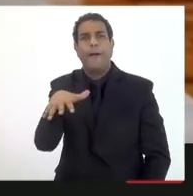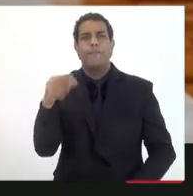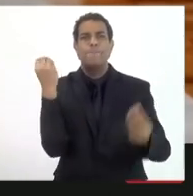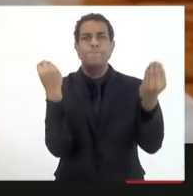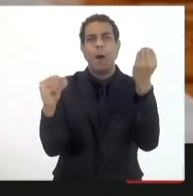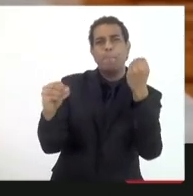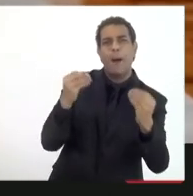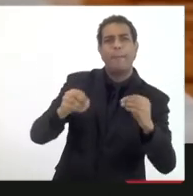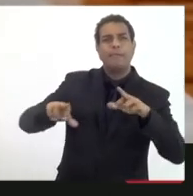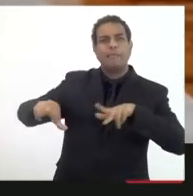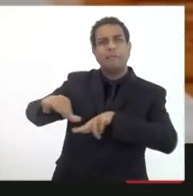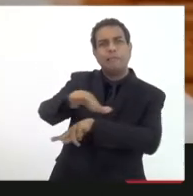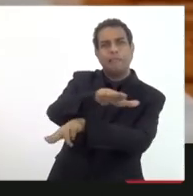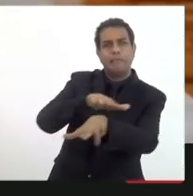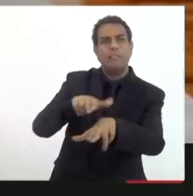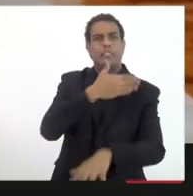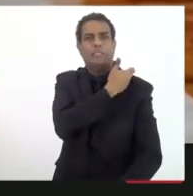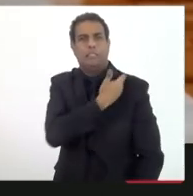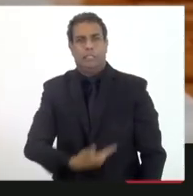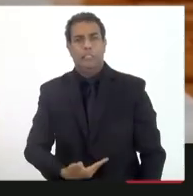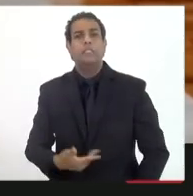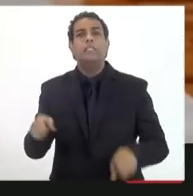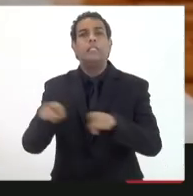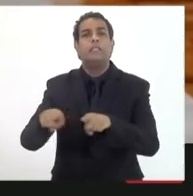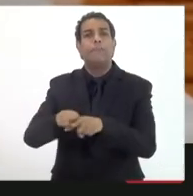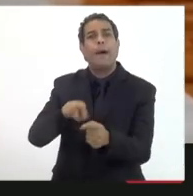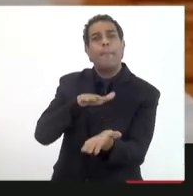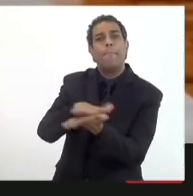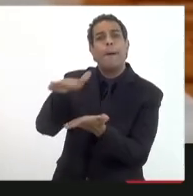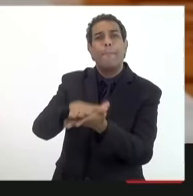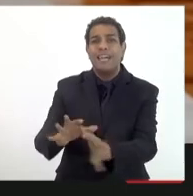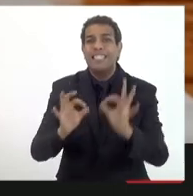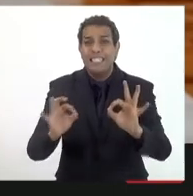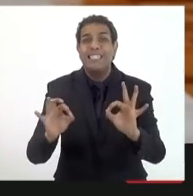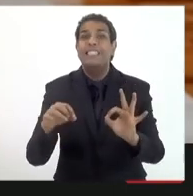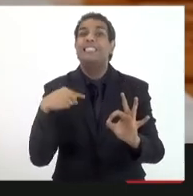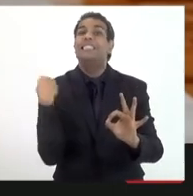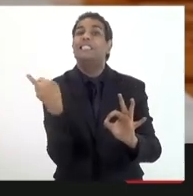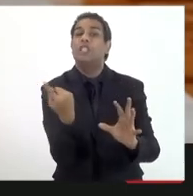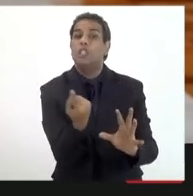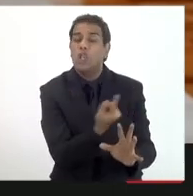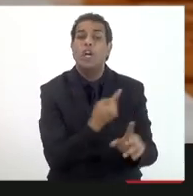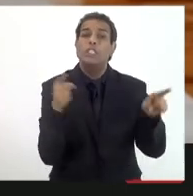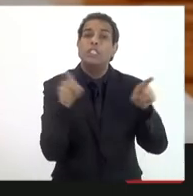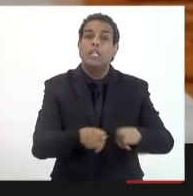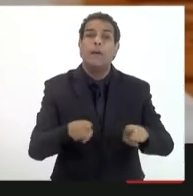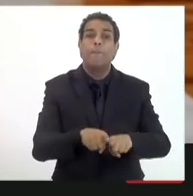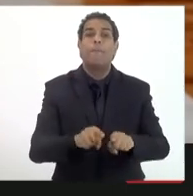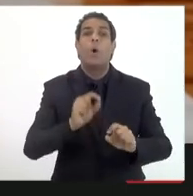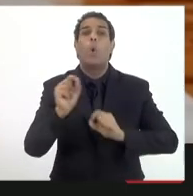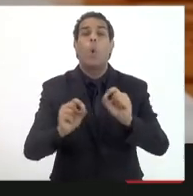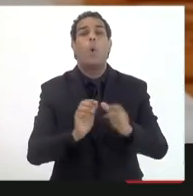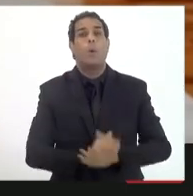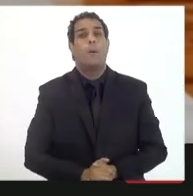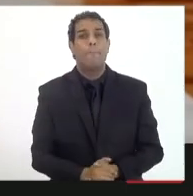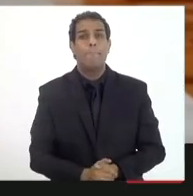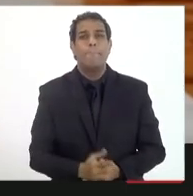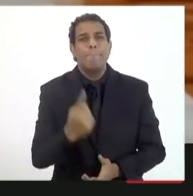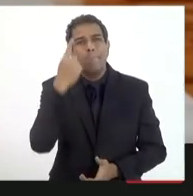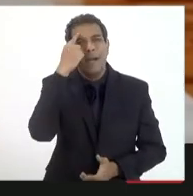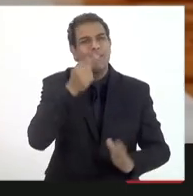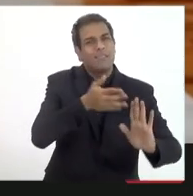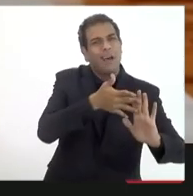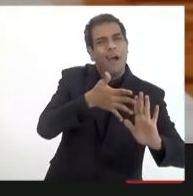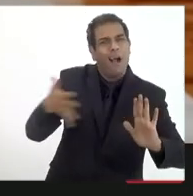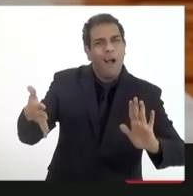artigos em revistas internacionais indexados está tudo certo mas a gente também precisa ter quer dizer uma linha de